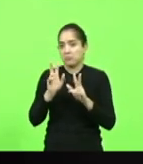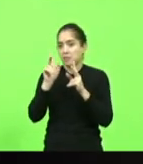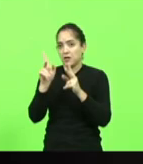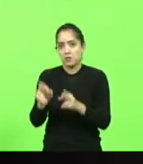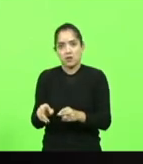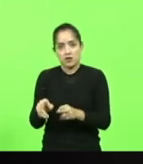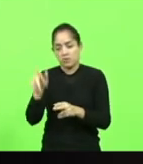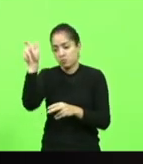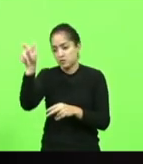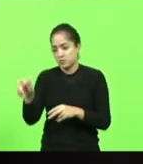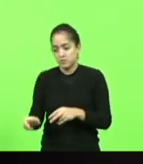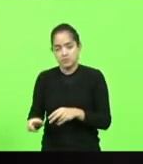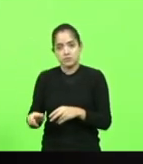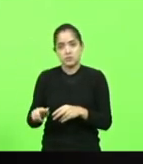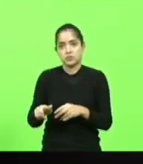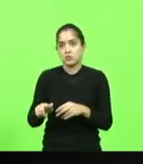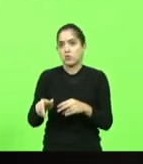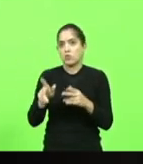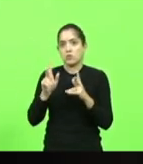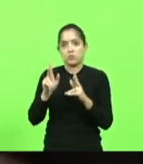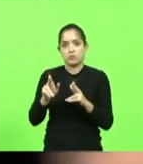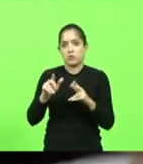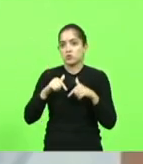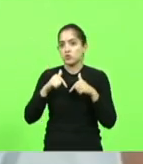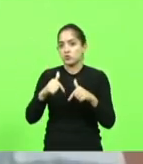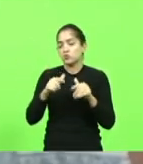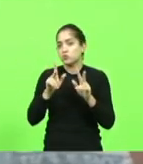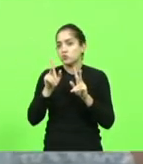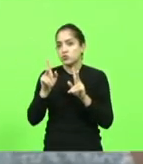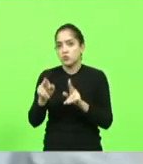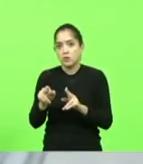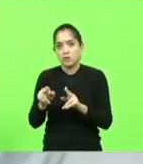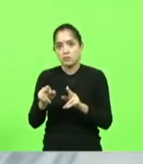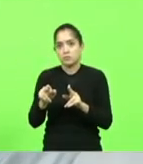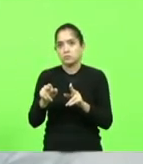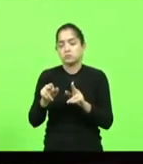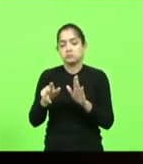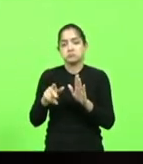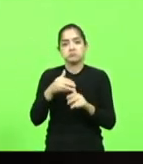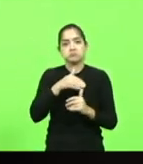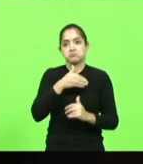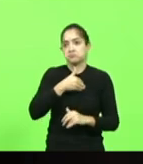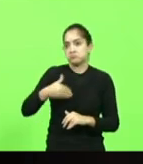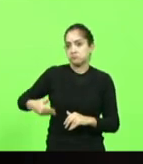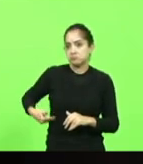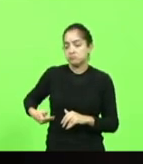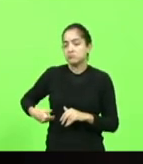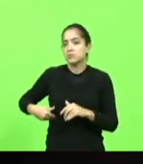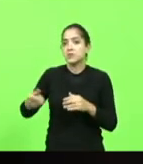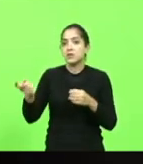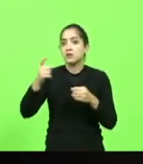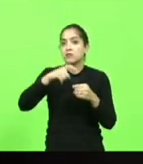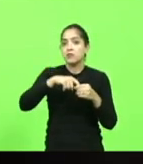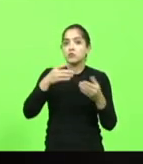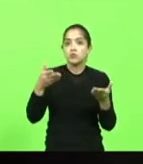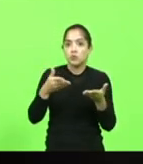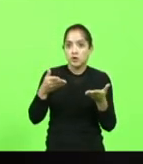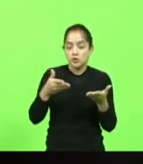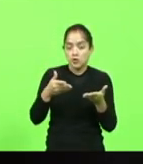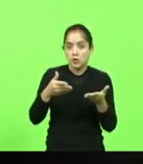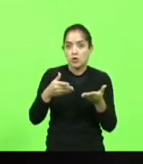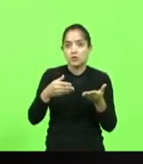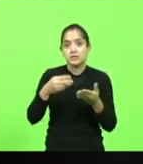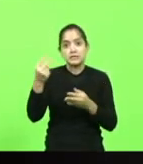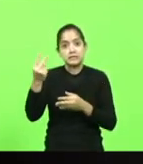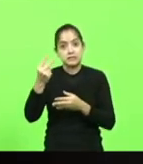a mesma pessoa, é a mesma atitude, são os mesmos do governo, é que ele retoma agora depois do segundo processo